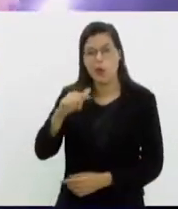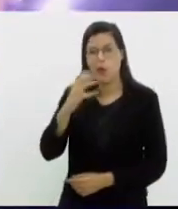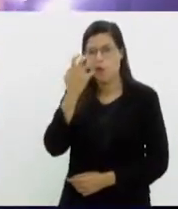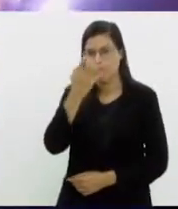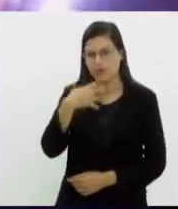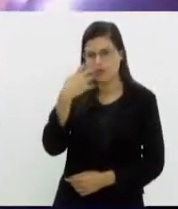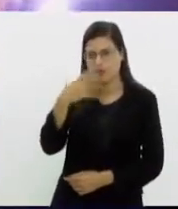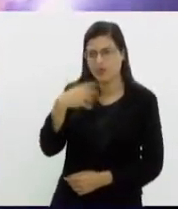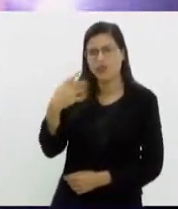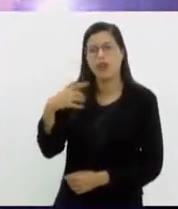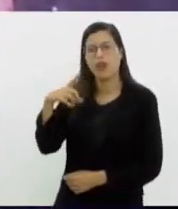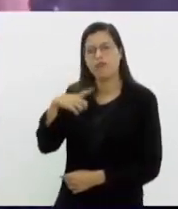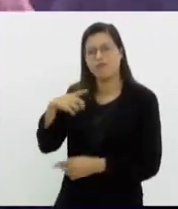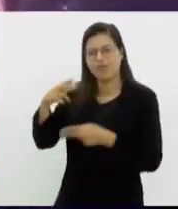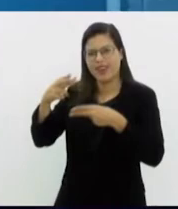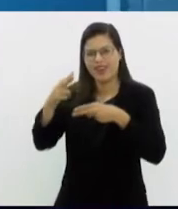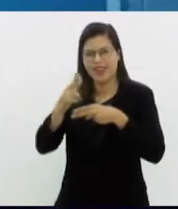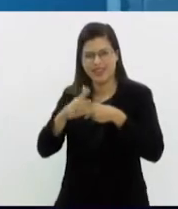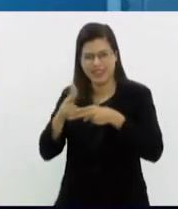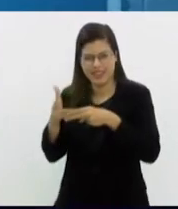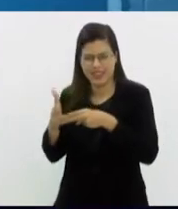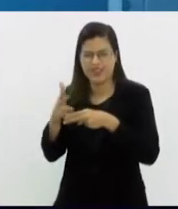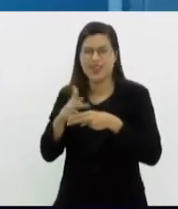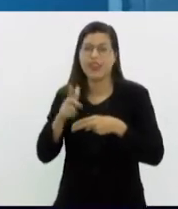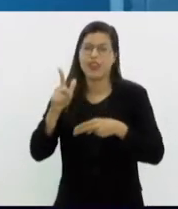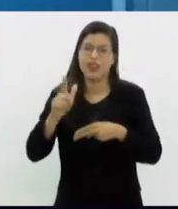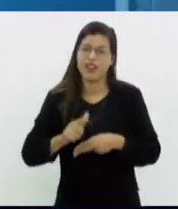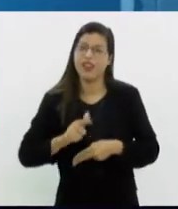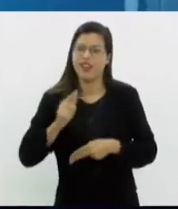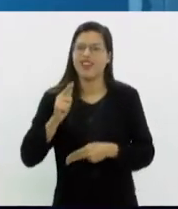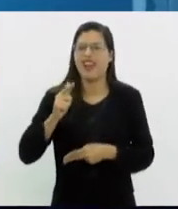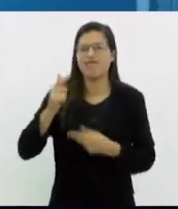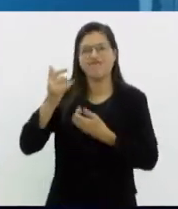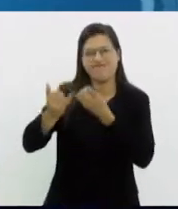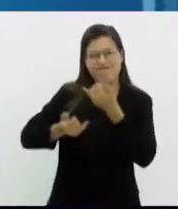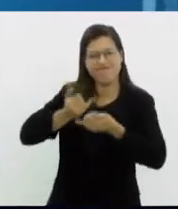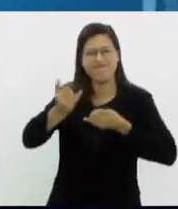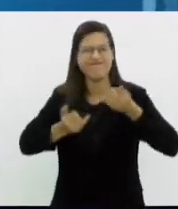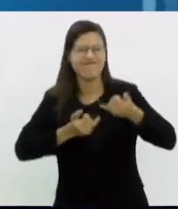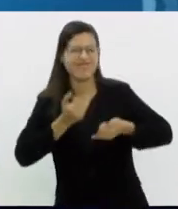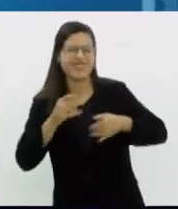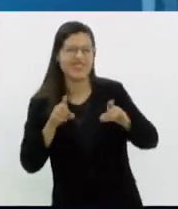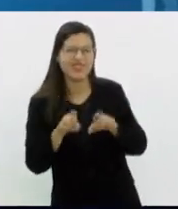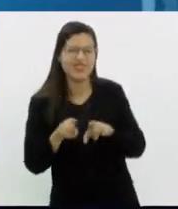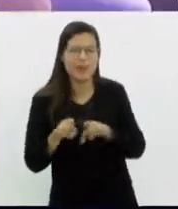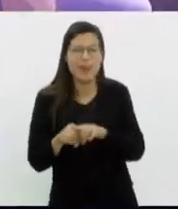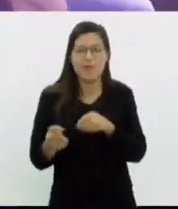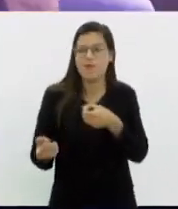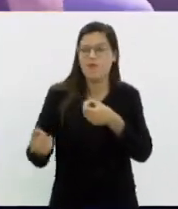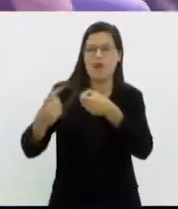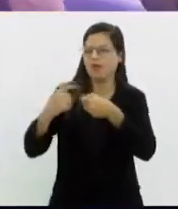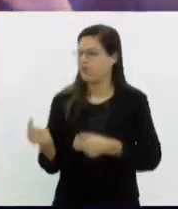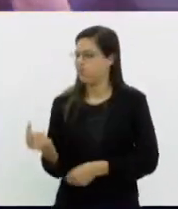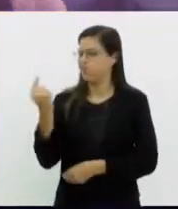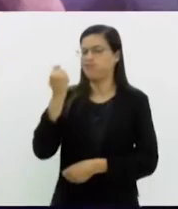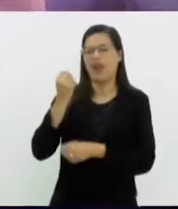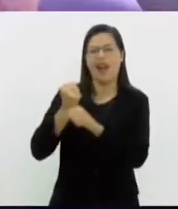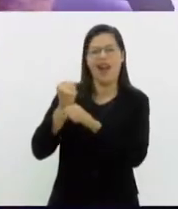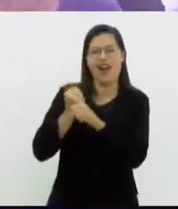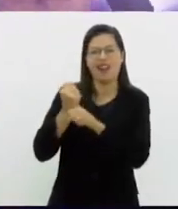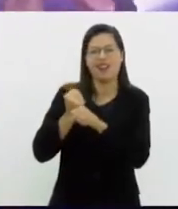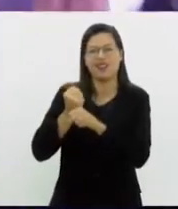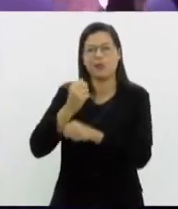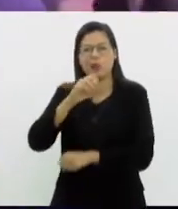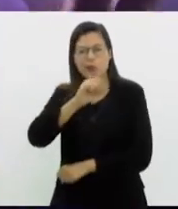Scranja Things, é uma viagem divertida, fantástica e misteriosa aos anos 80. O espetáculo fica em